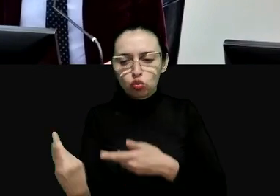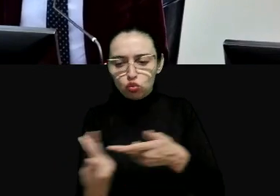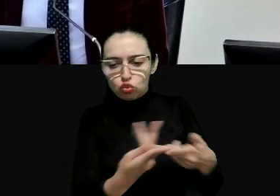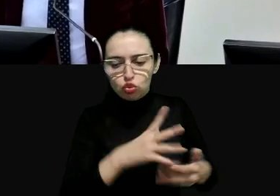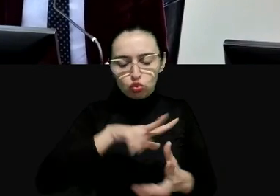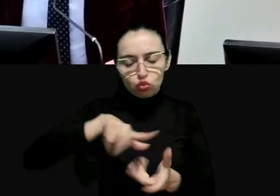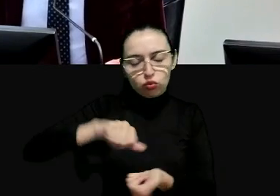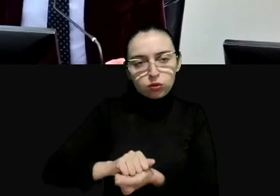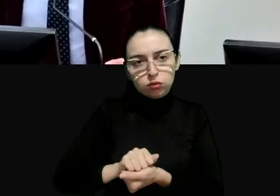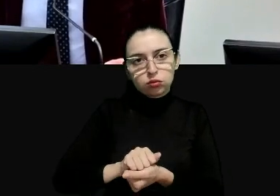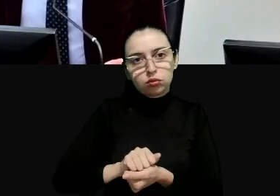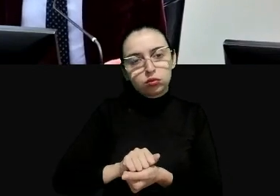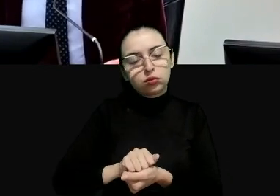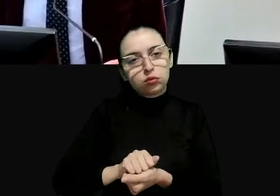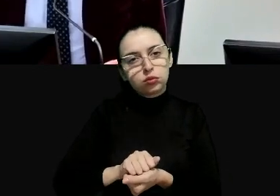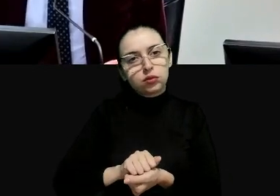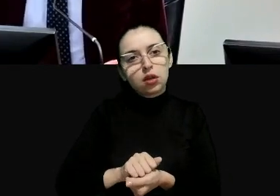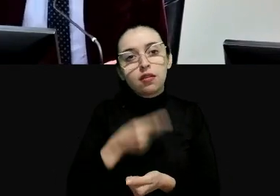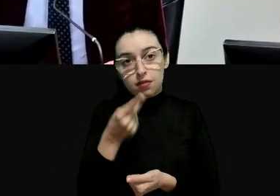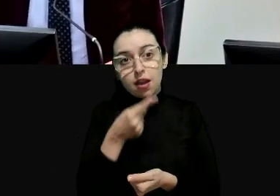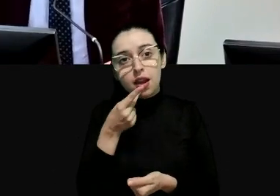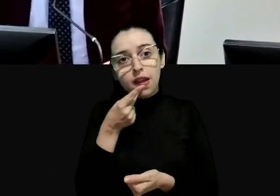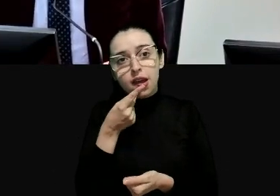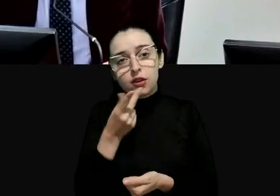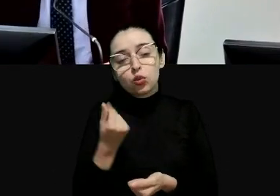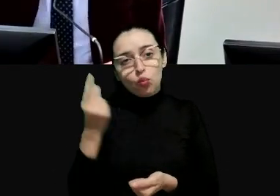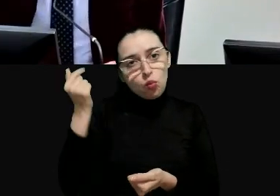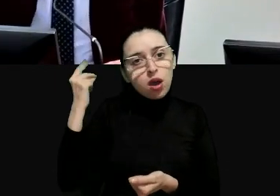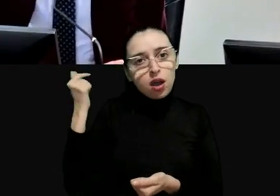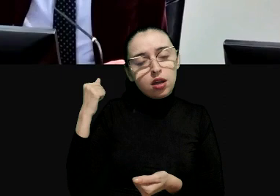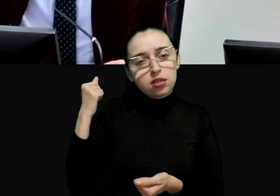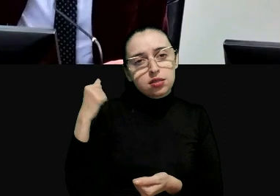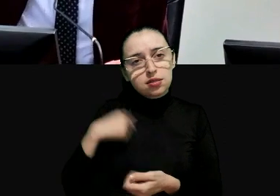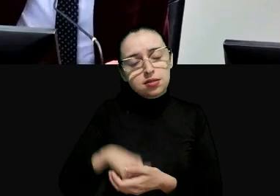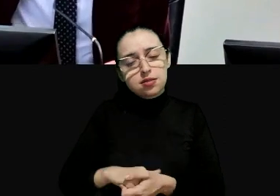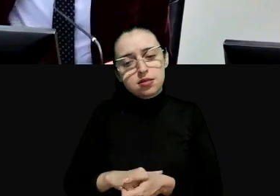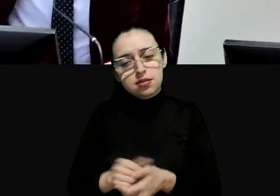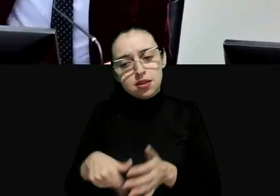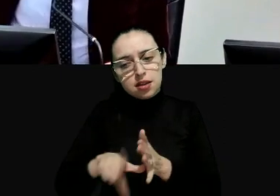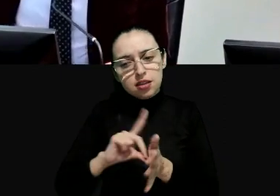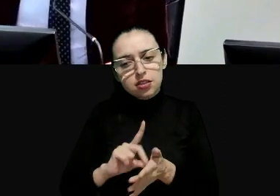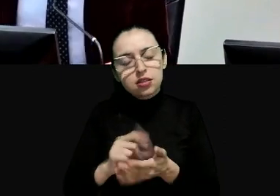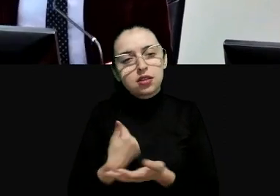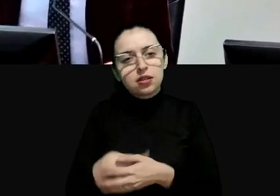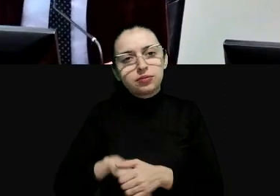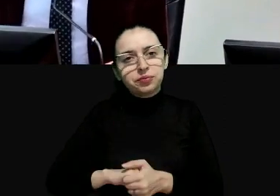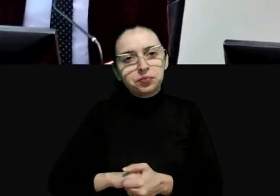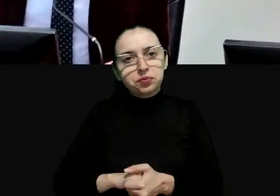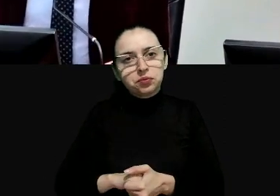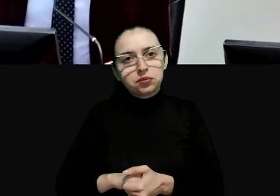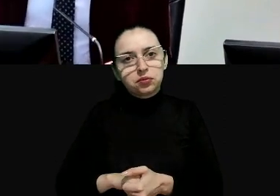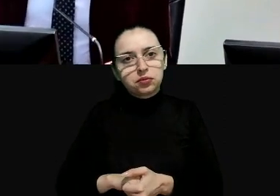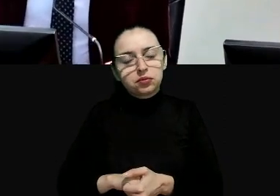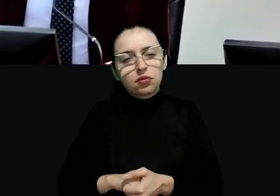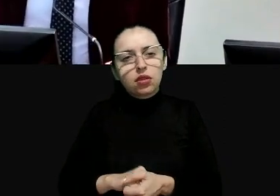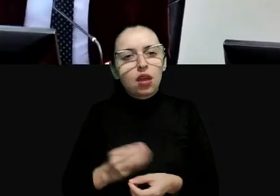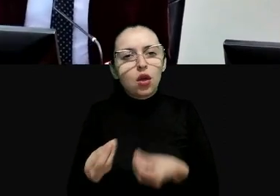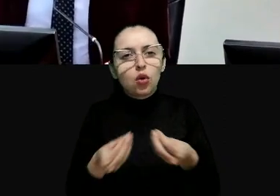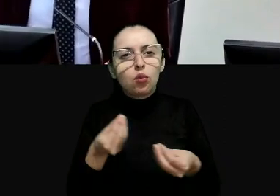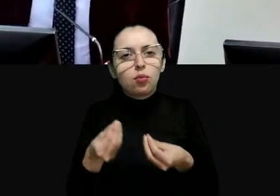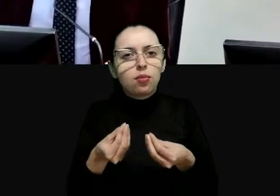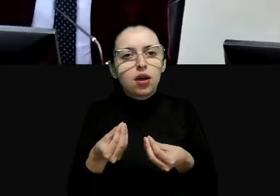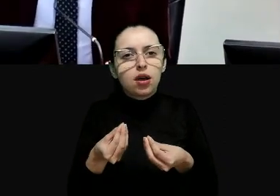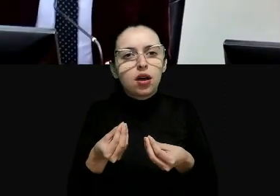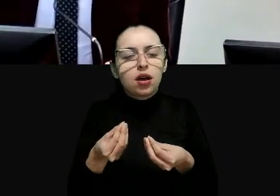todo o mundo como como desenvolve-se para acabar uma eleição em Milão em